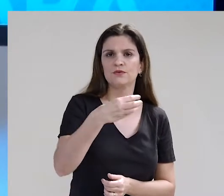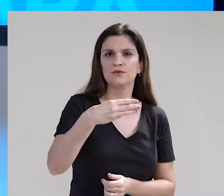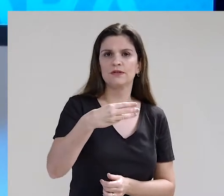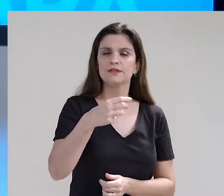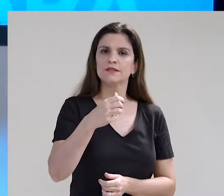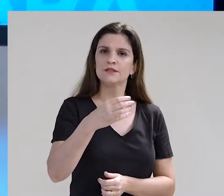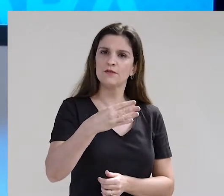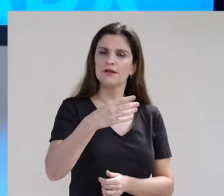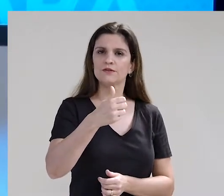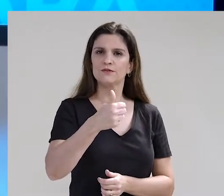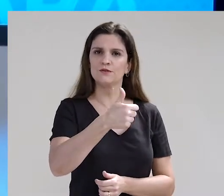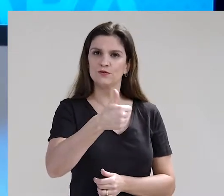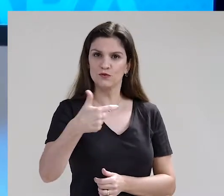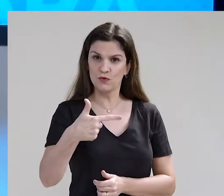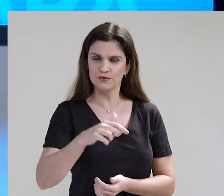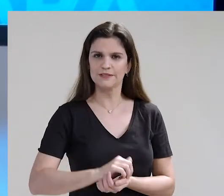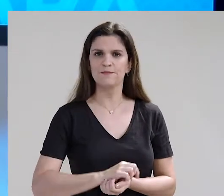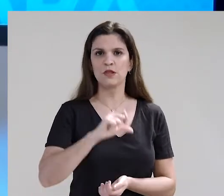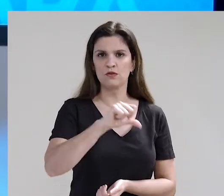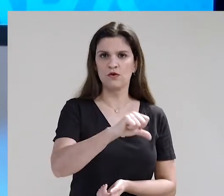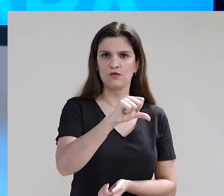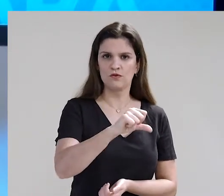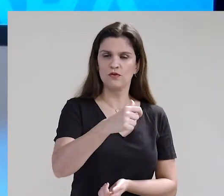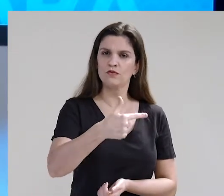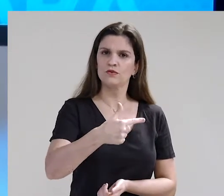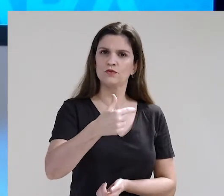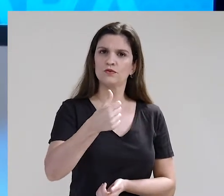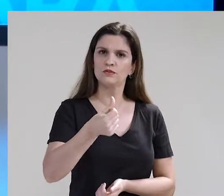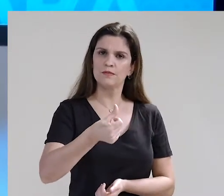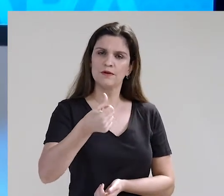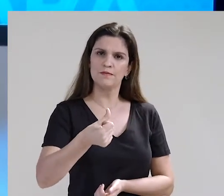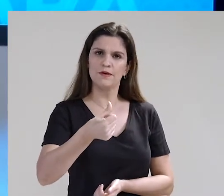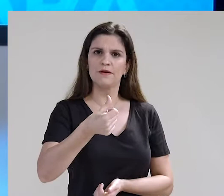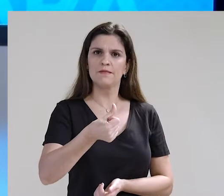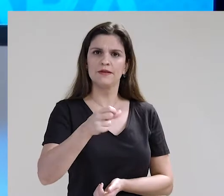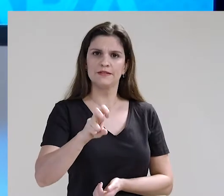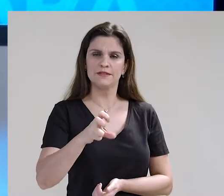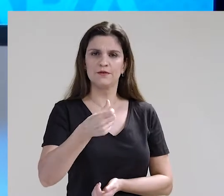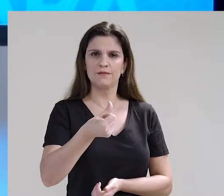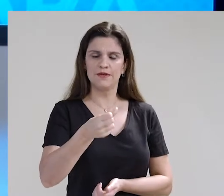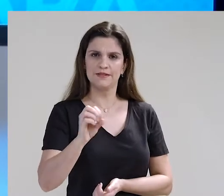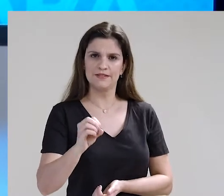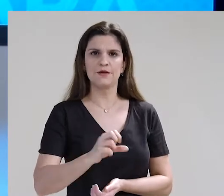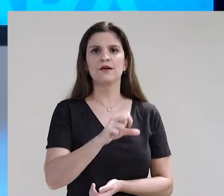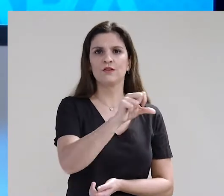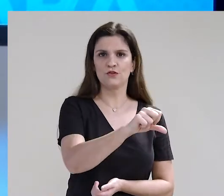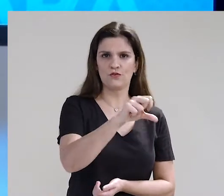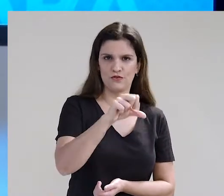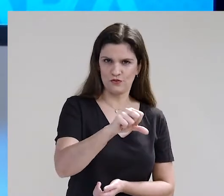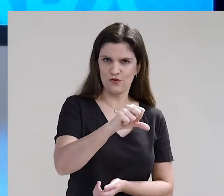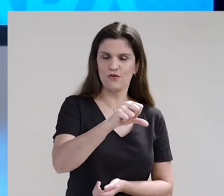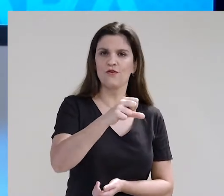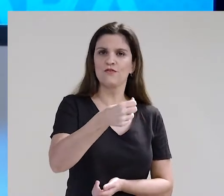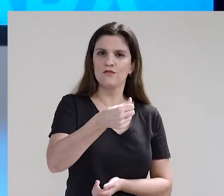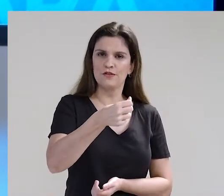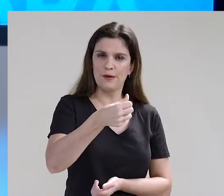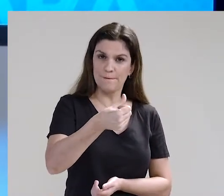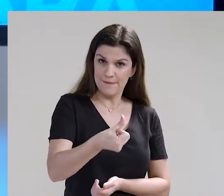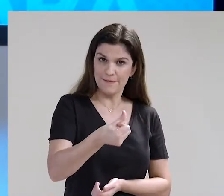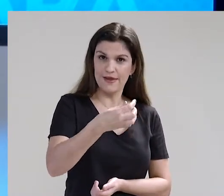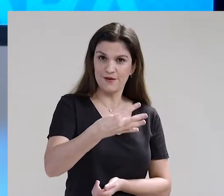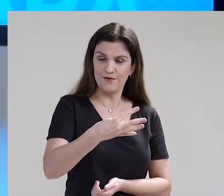-3383-412, 992-666-6560 e